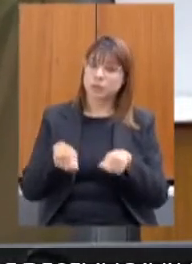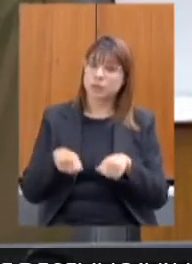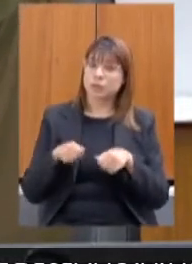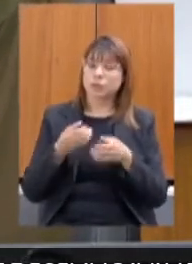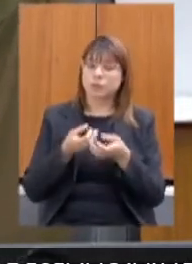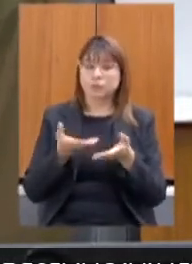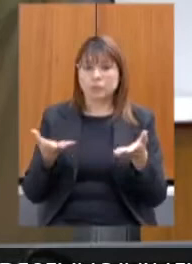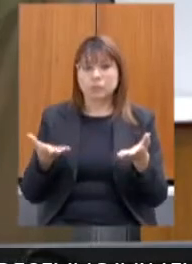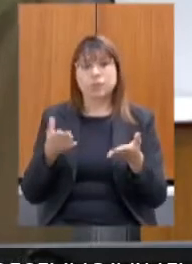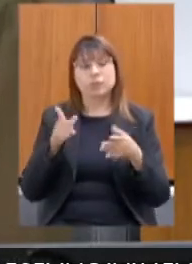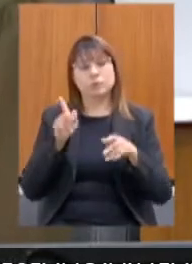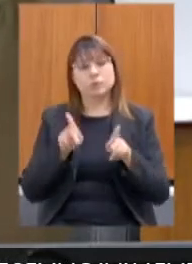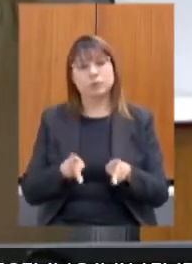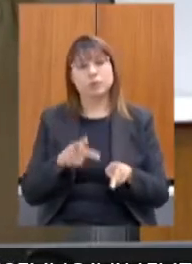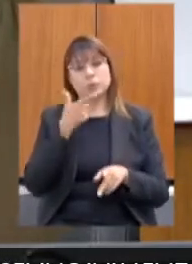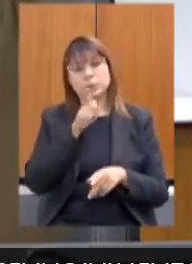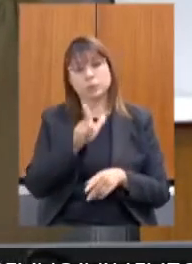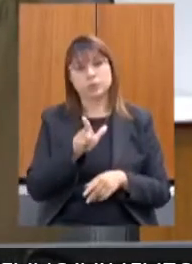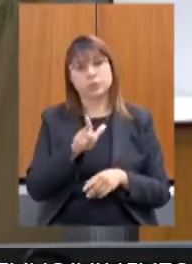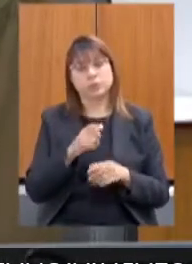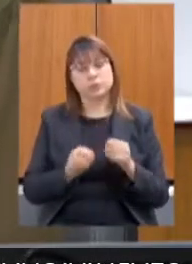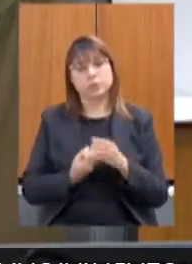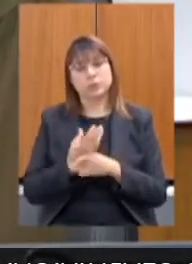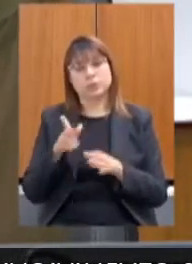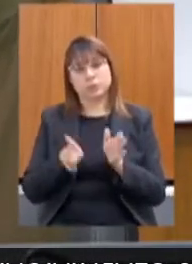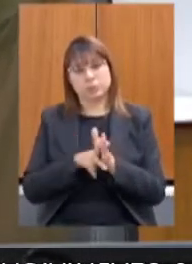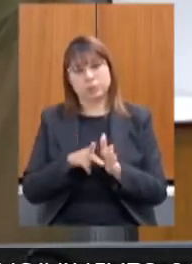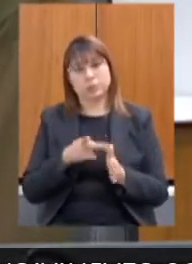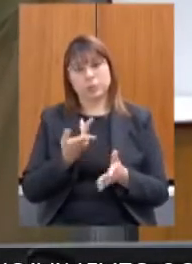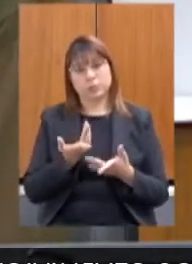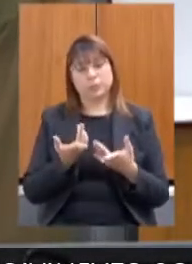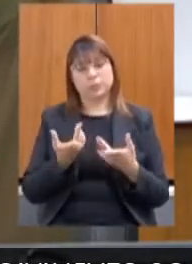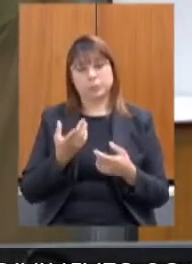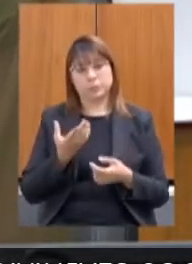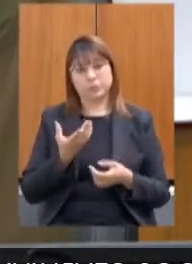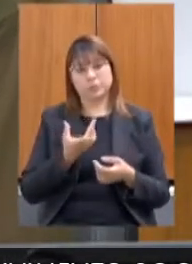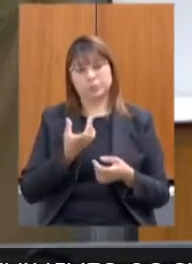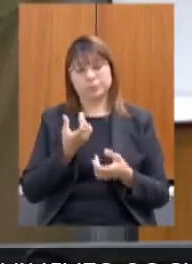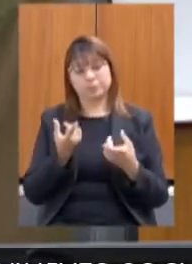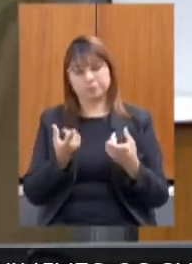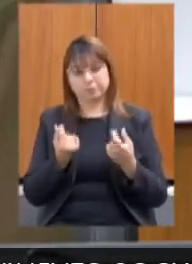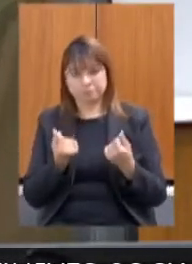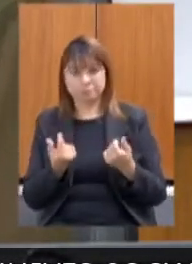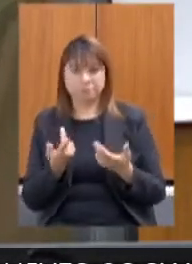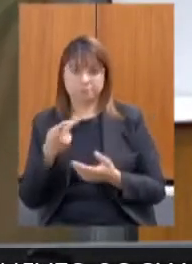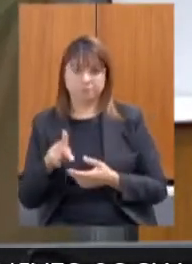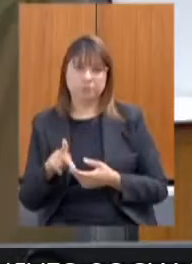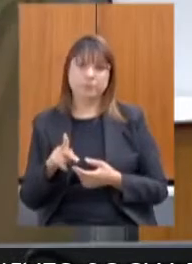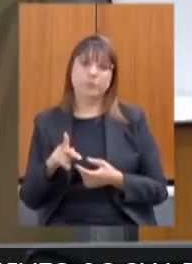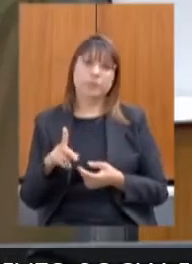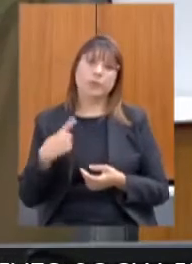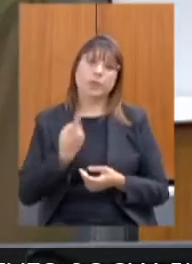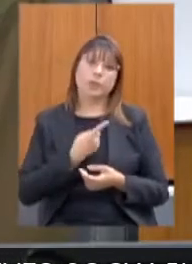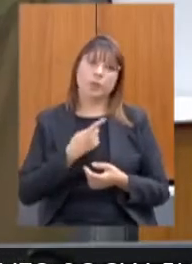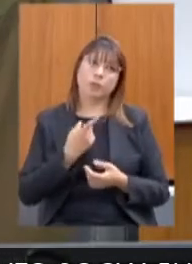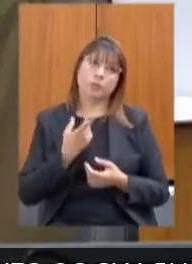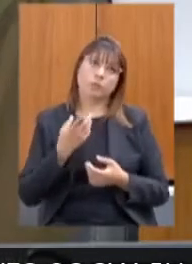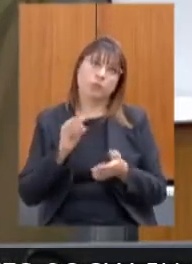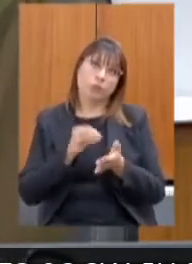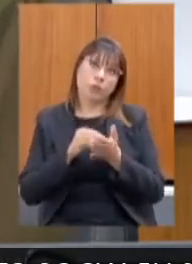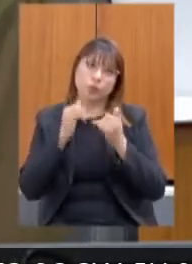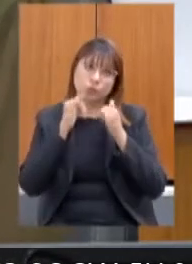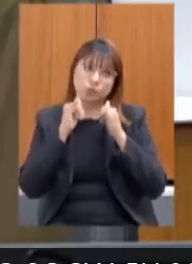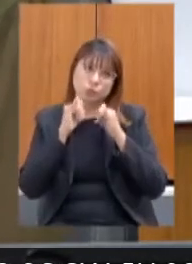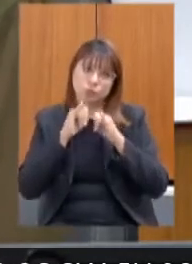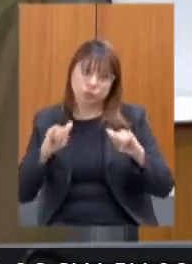para produzirem e gerarem sua renda. Paralelamente, é uma coisa que a gente ainda não está divulgando, nós estamos trabalhando ainda,